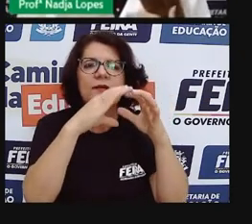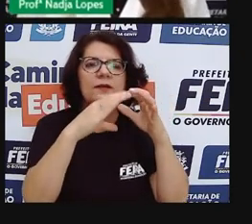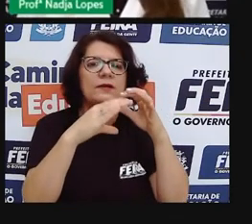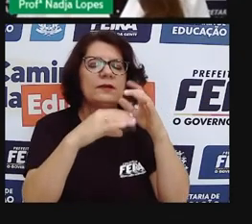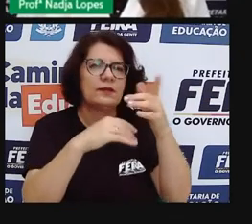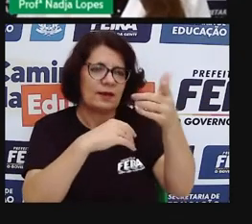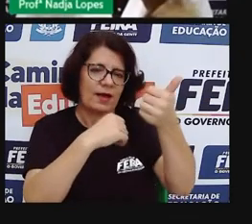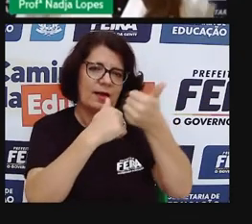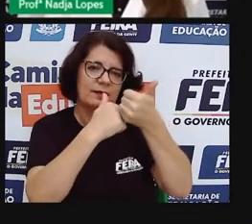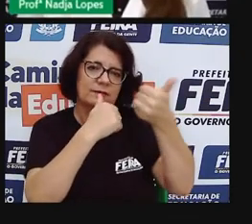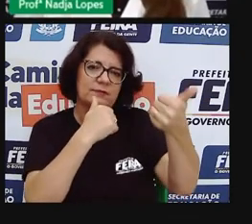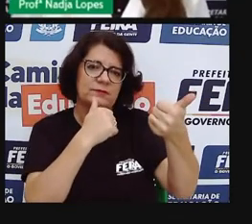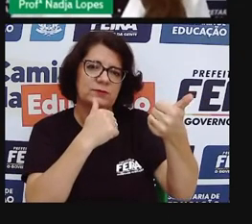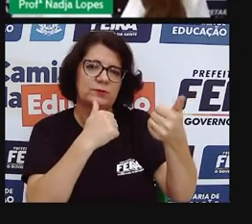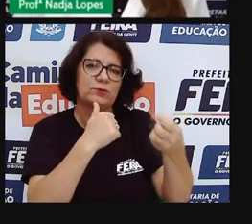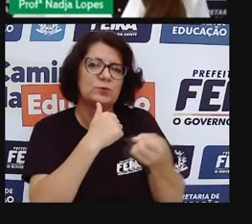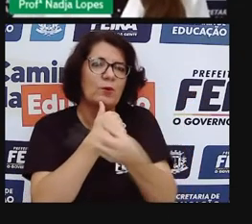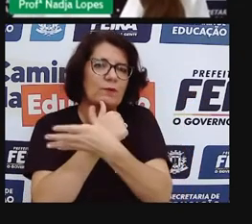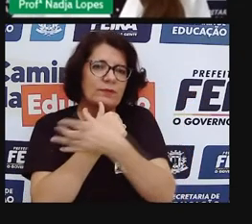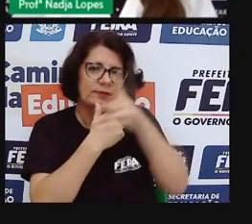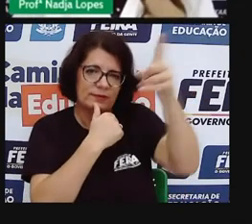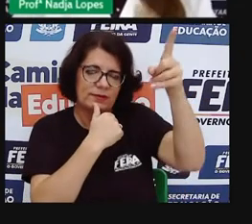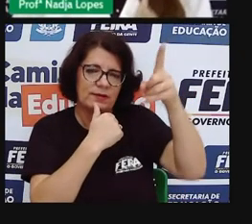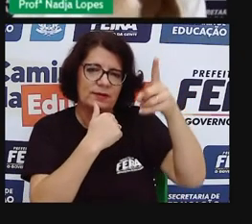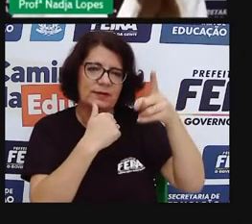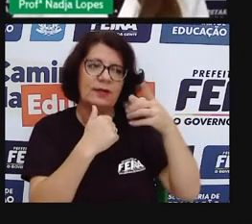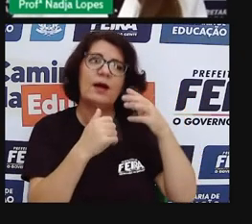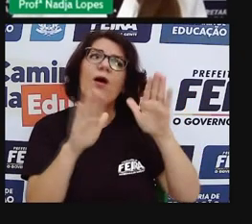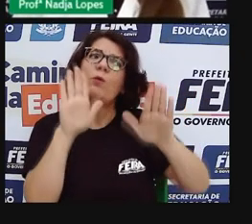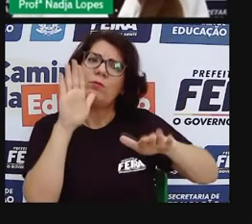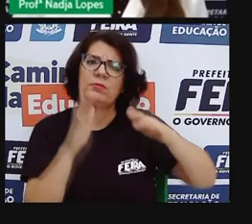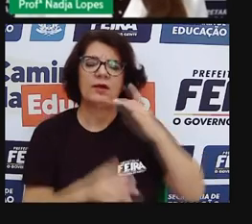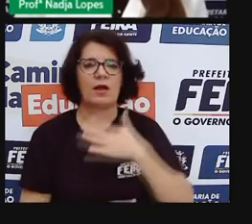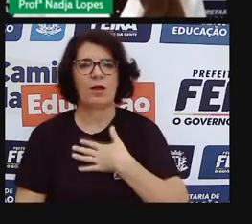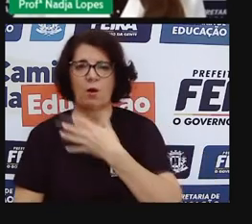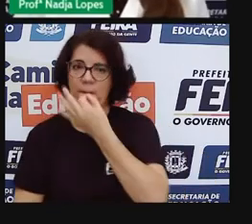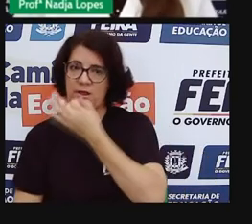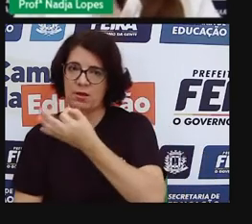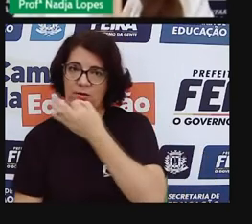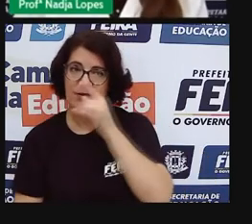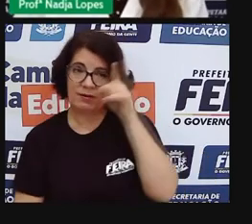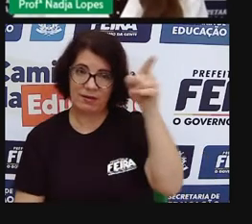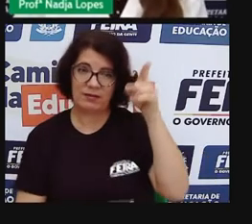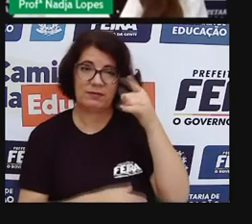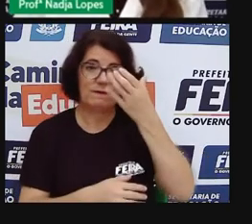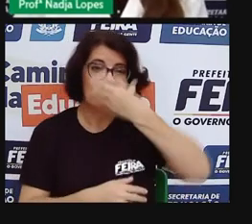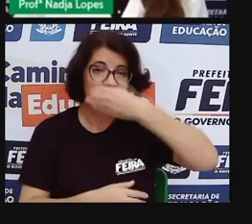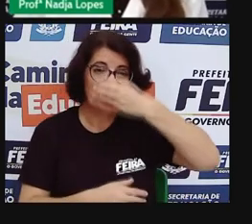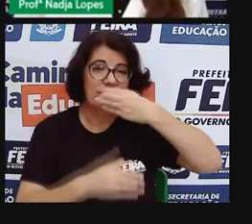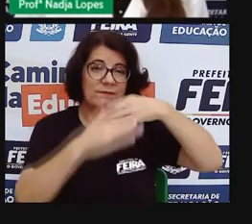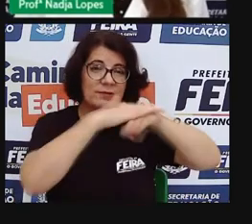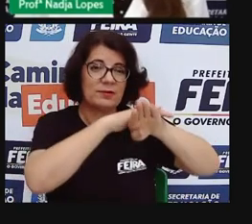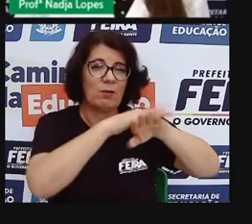a Estação Nova como uma feira, mas, segundo o Franklin Machado, não é uma feira, é um armazém.